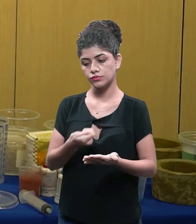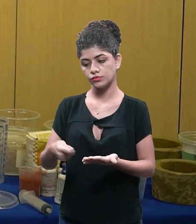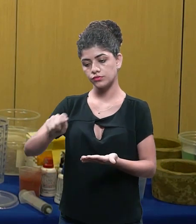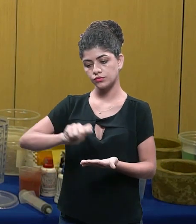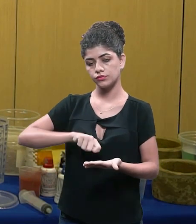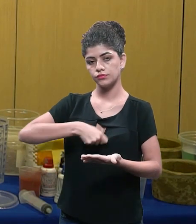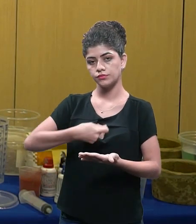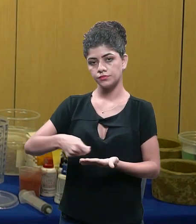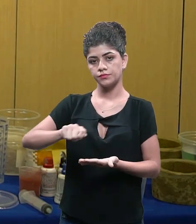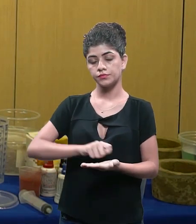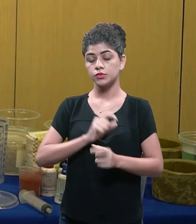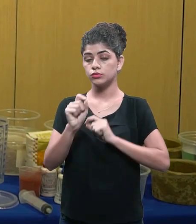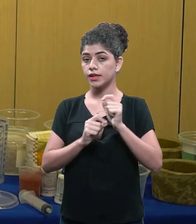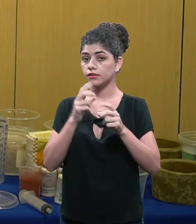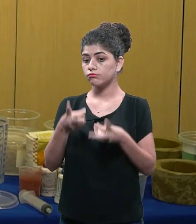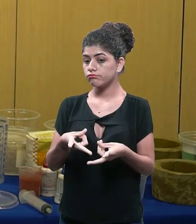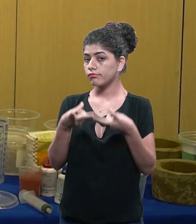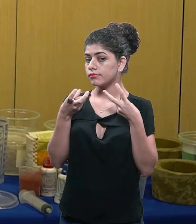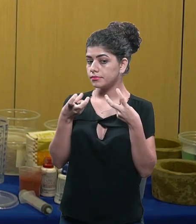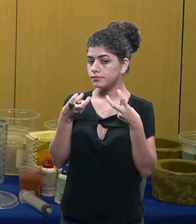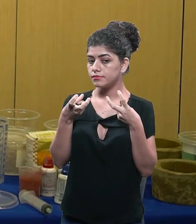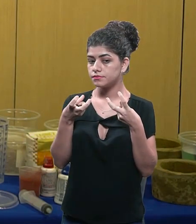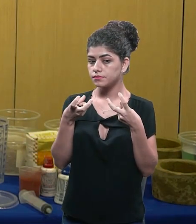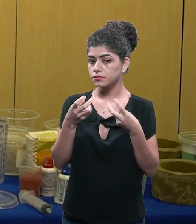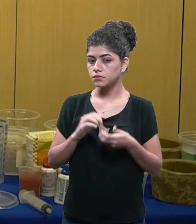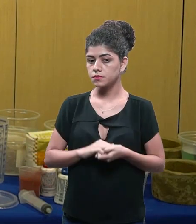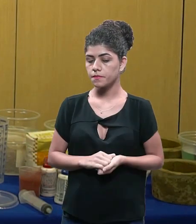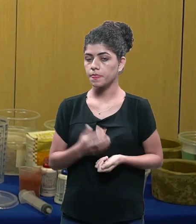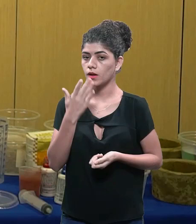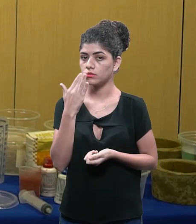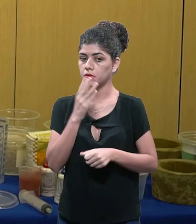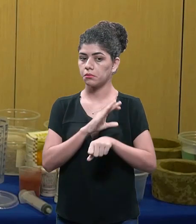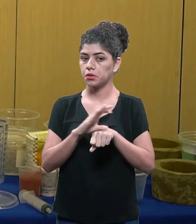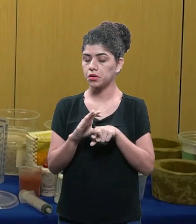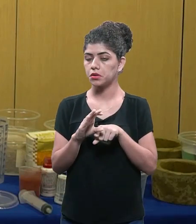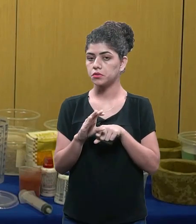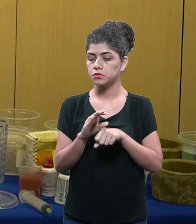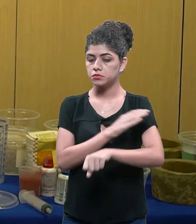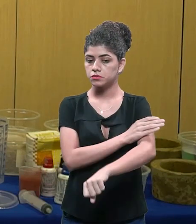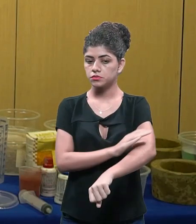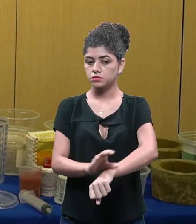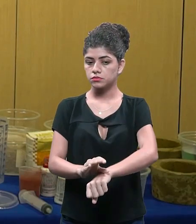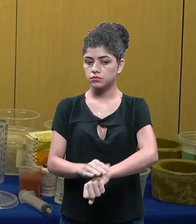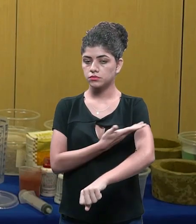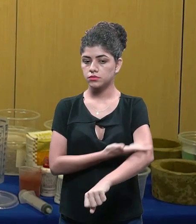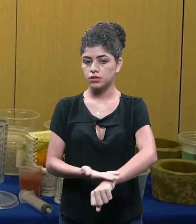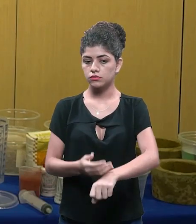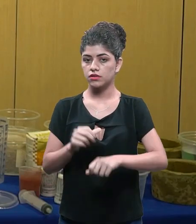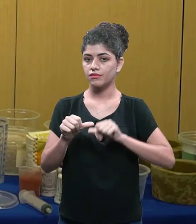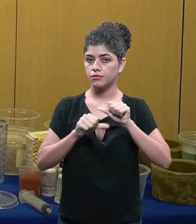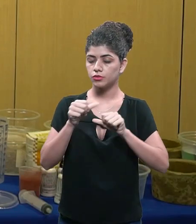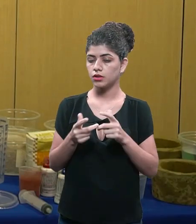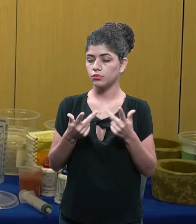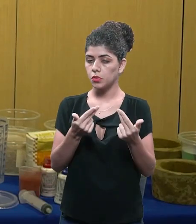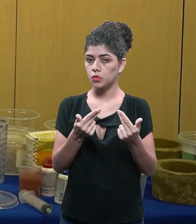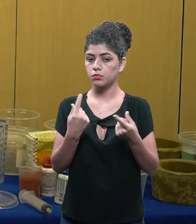cimento quando eu faço essa mistura o que que tu vai começar a perceber o cimento é branco ele vai mudar um pouco